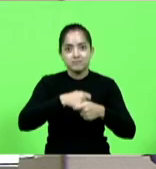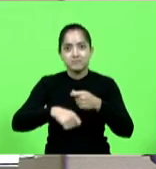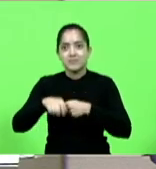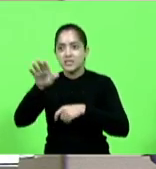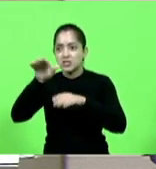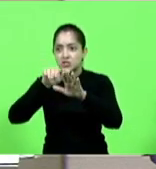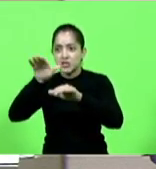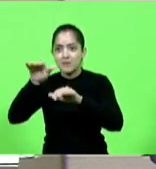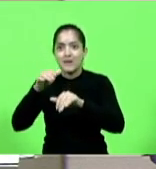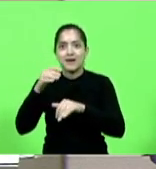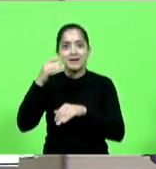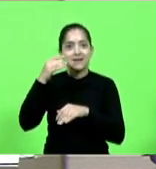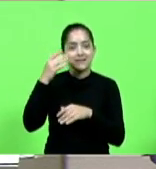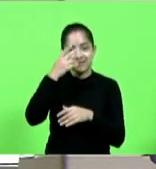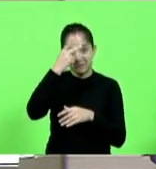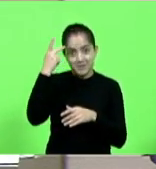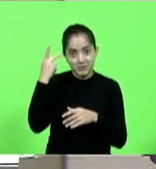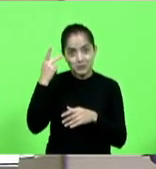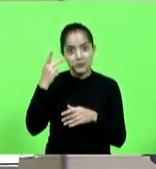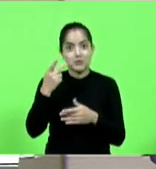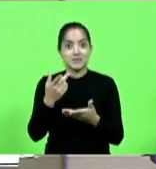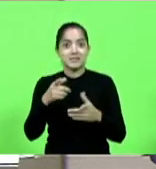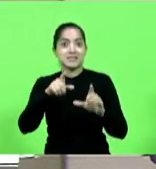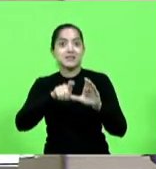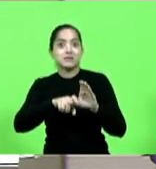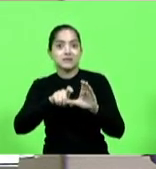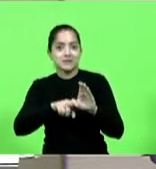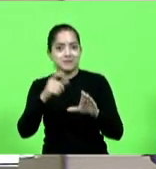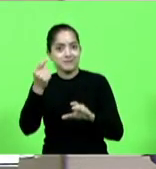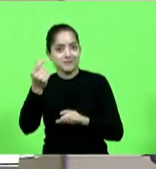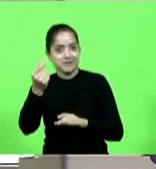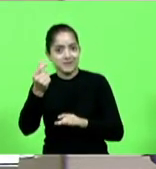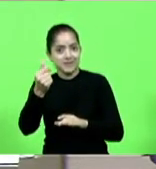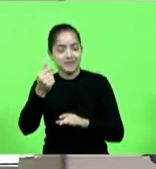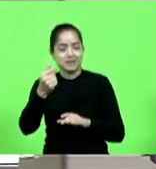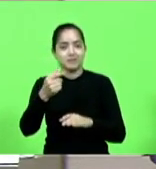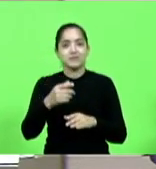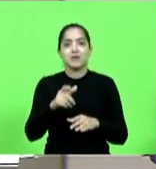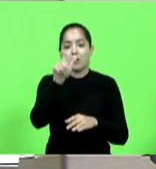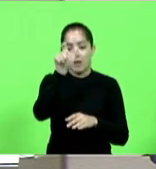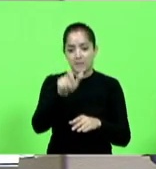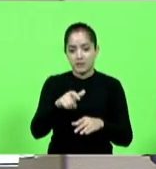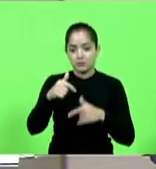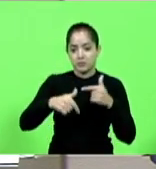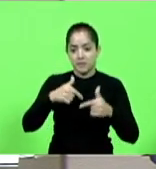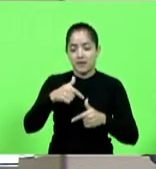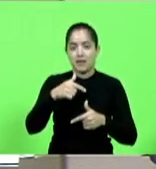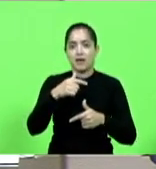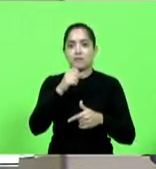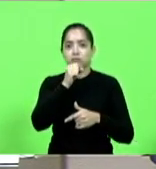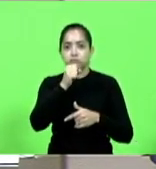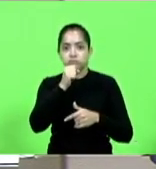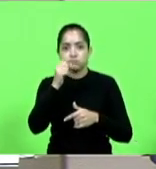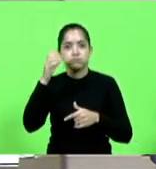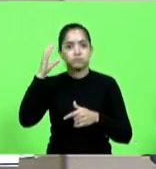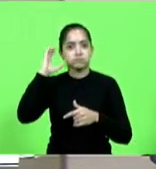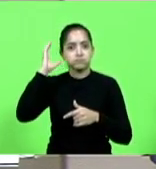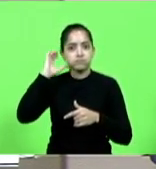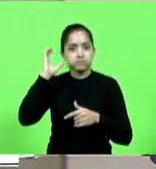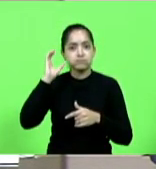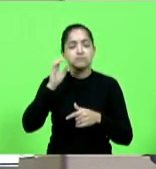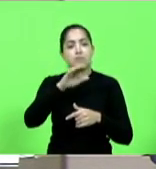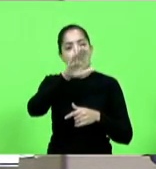os acertos de contas e aí o locutor da rádio ia lá e falava fulano de tal está sendo